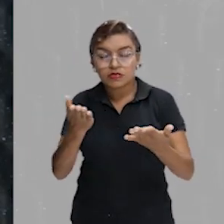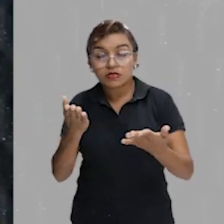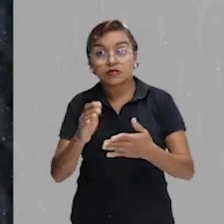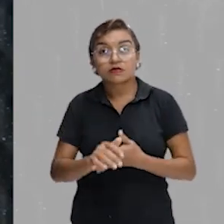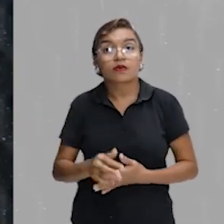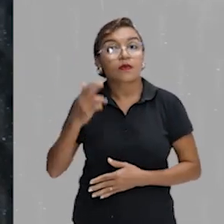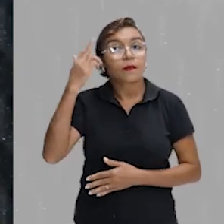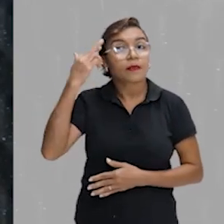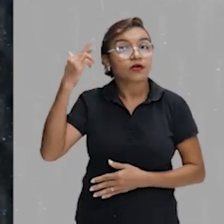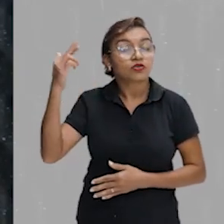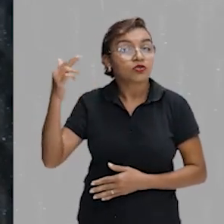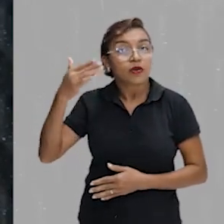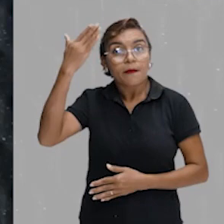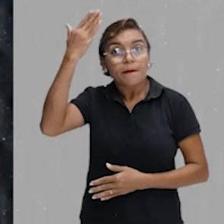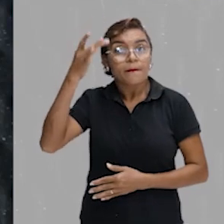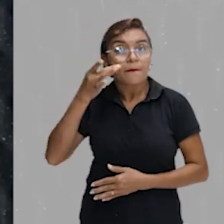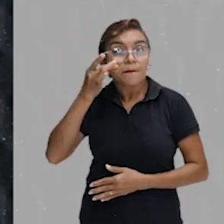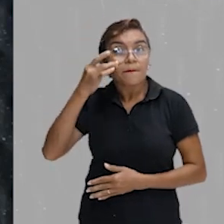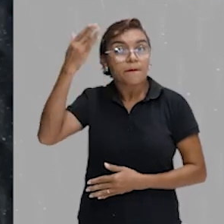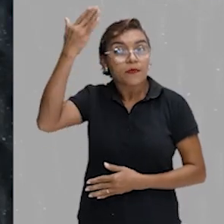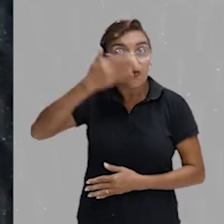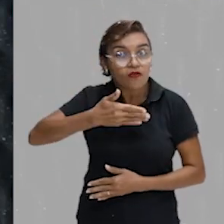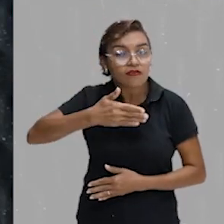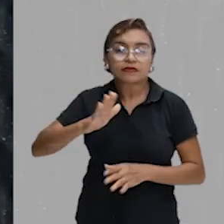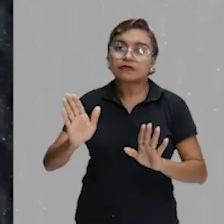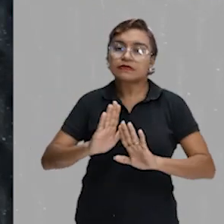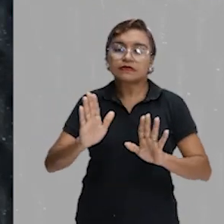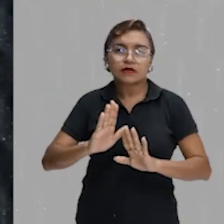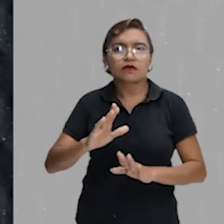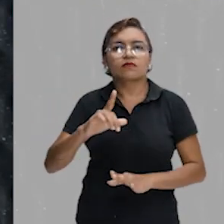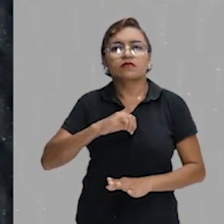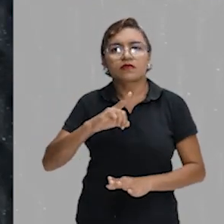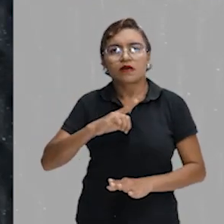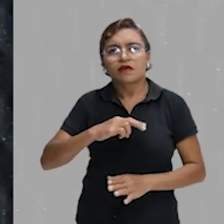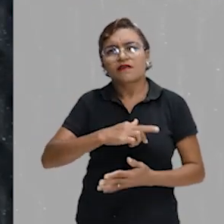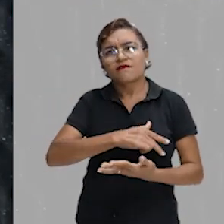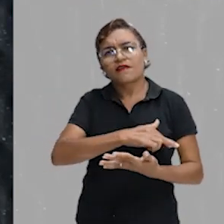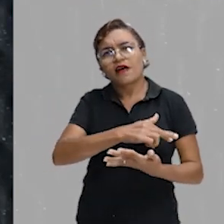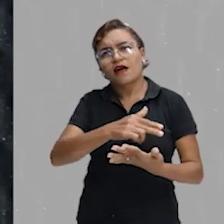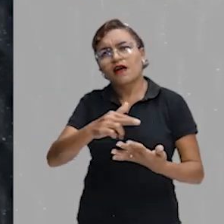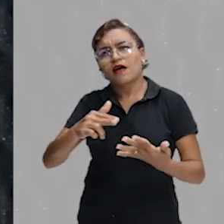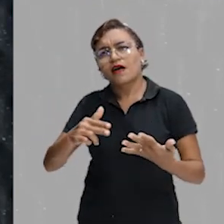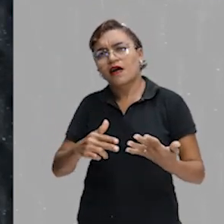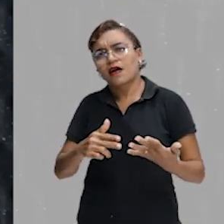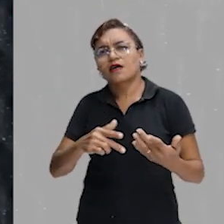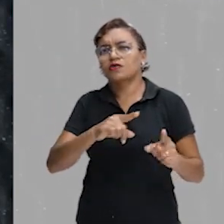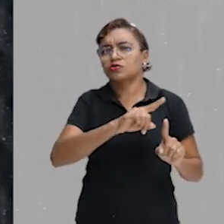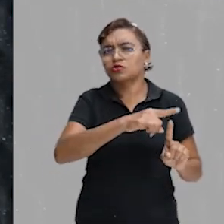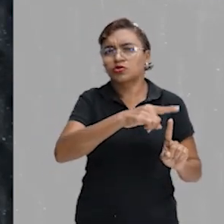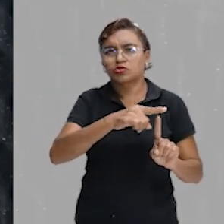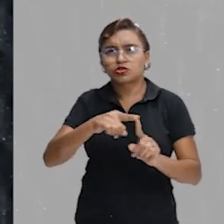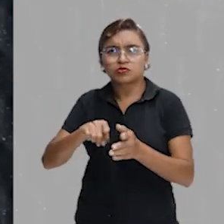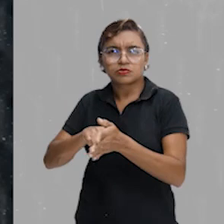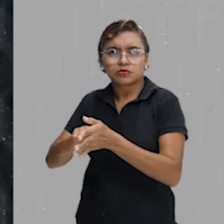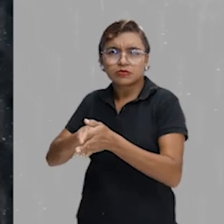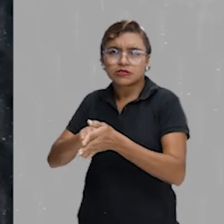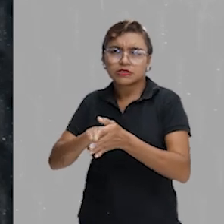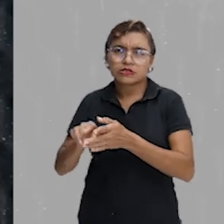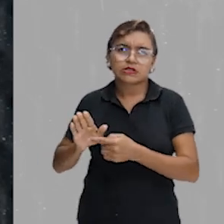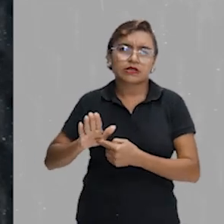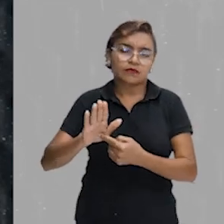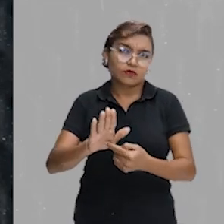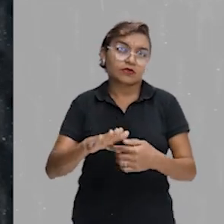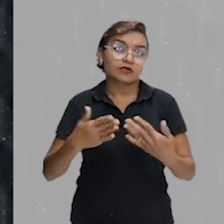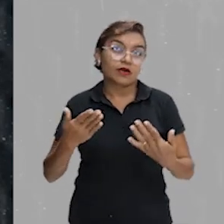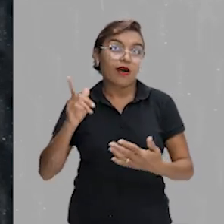não se chegou a comprovar. Tem várias versões, tem várias vertentes e vários estudos. Então, por isso se